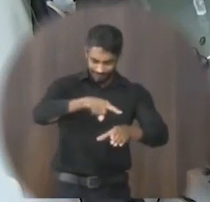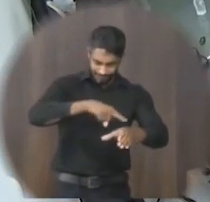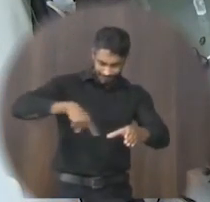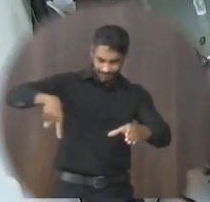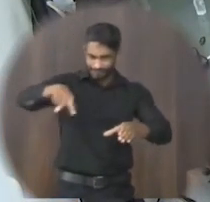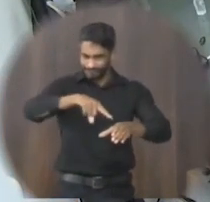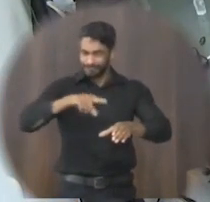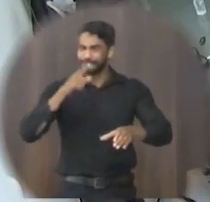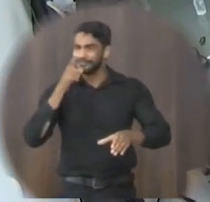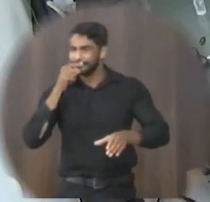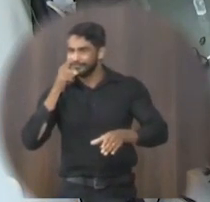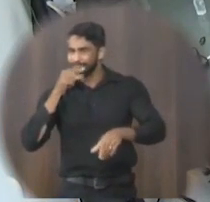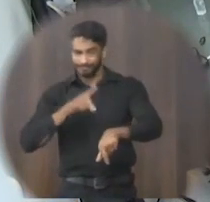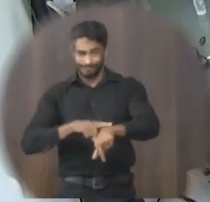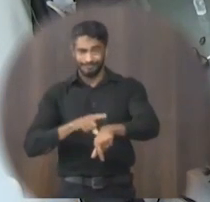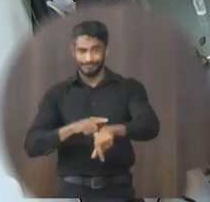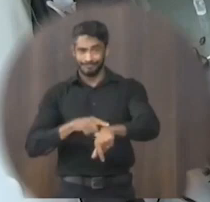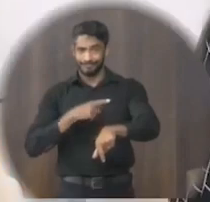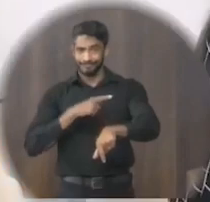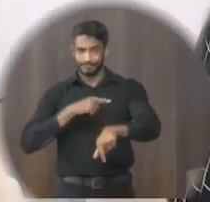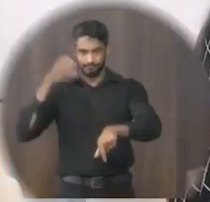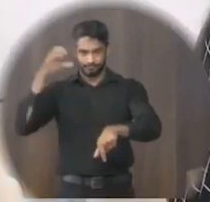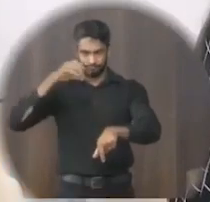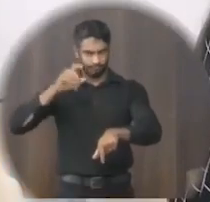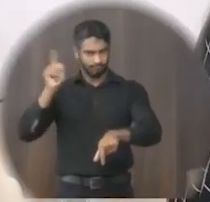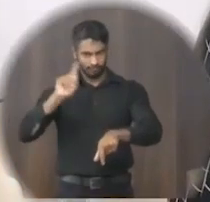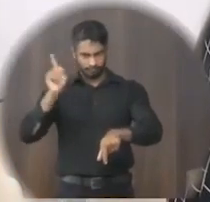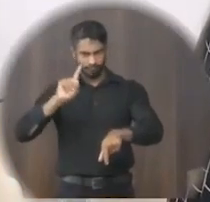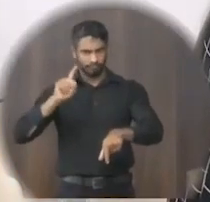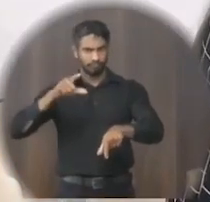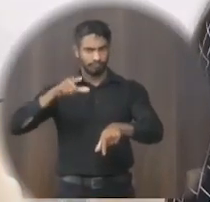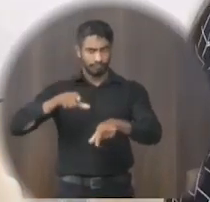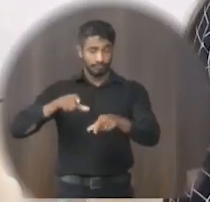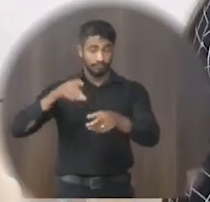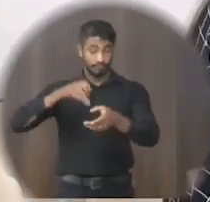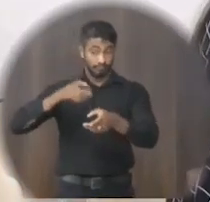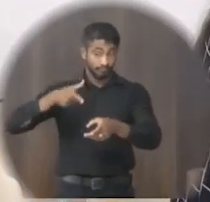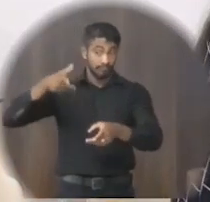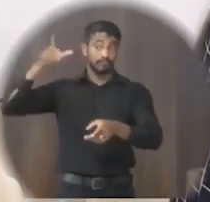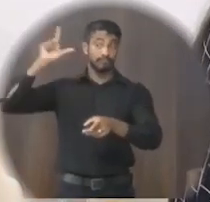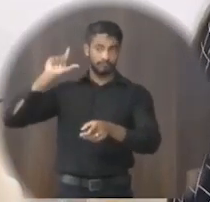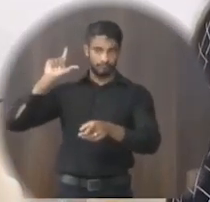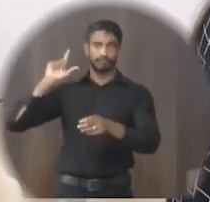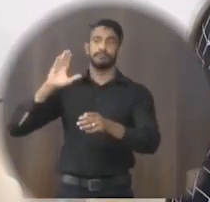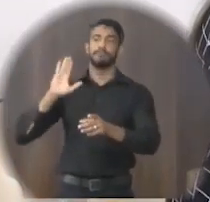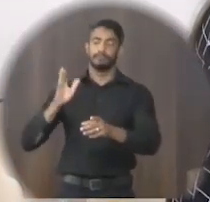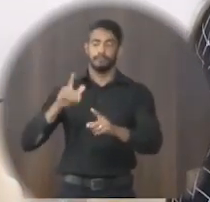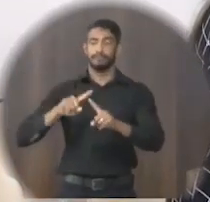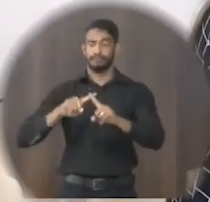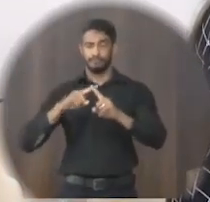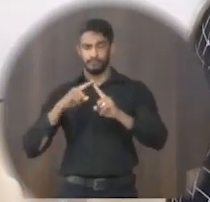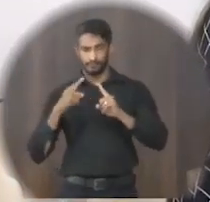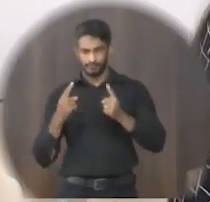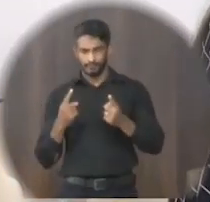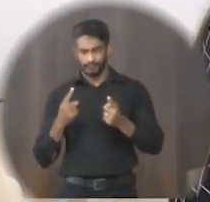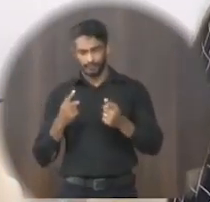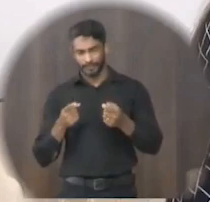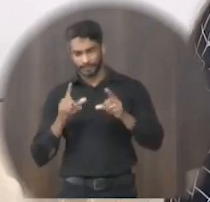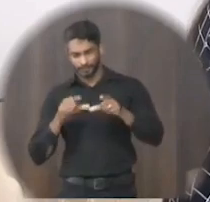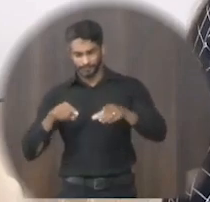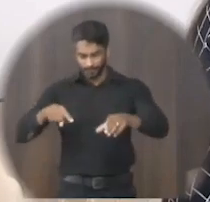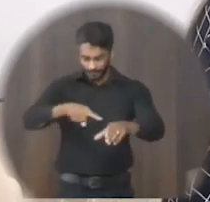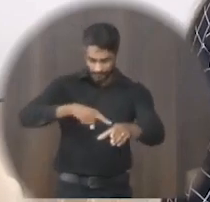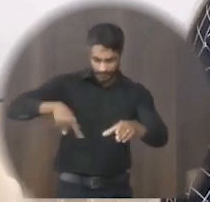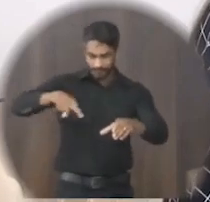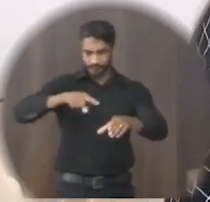água inclusive no momento que a gente passa não estava chovendo na hora tinha chovido no dia anterior mas é forma as